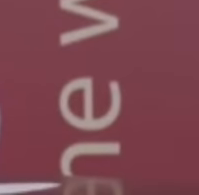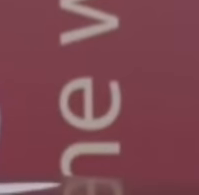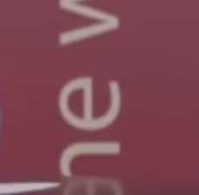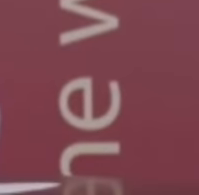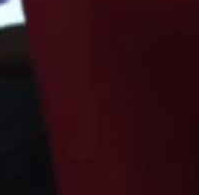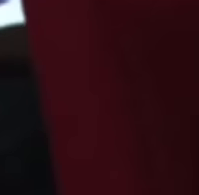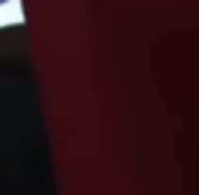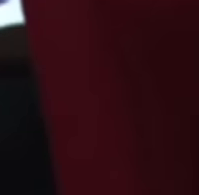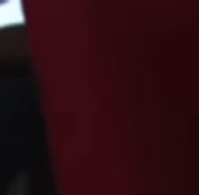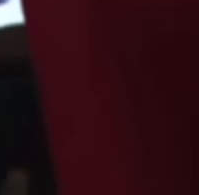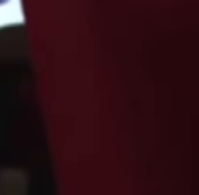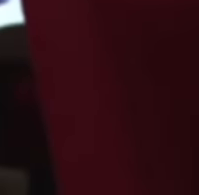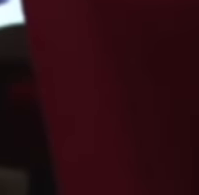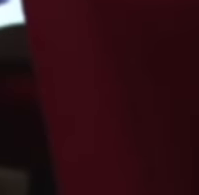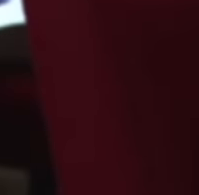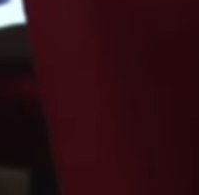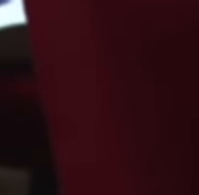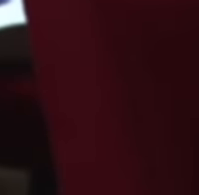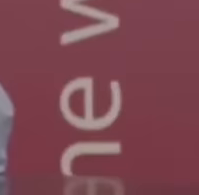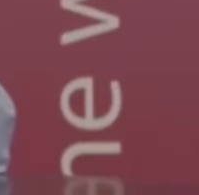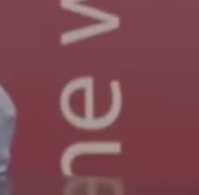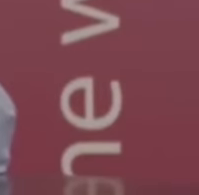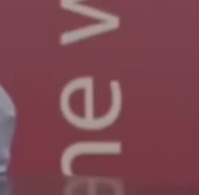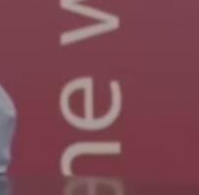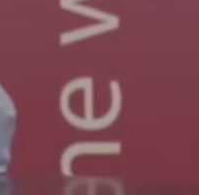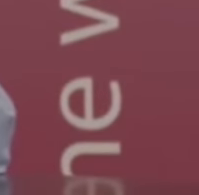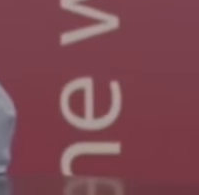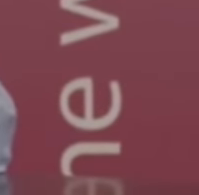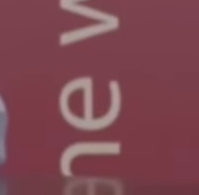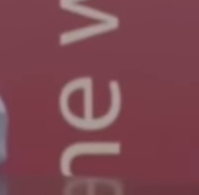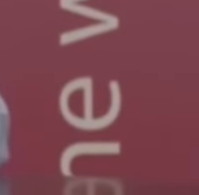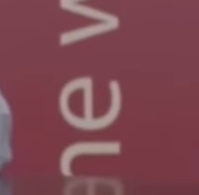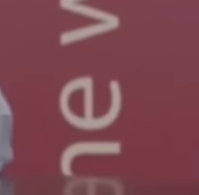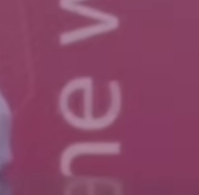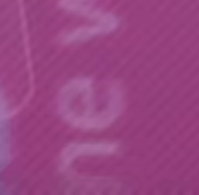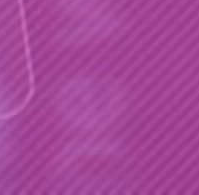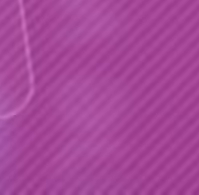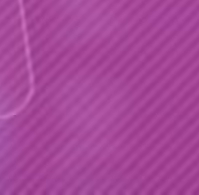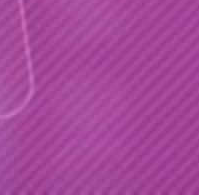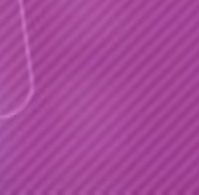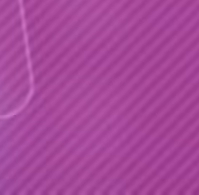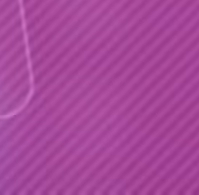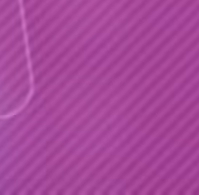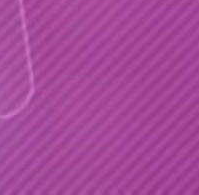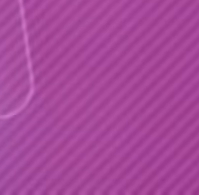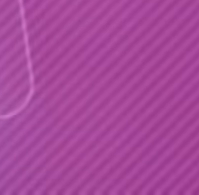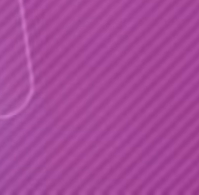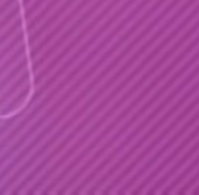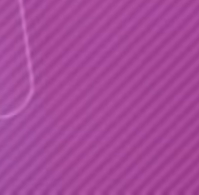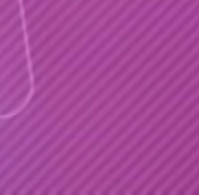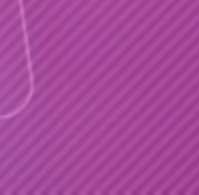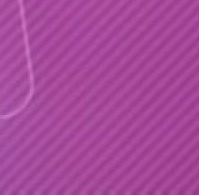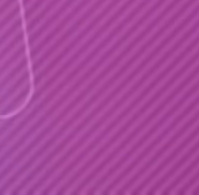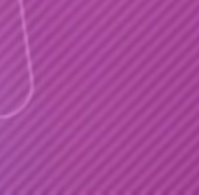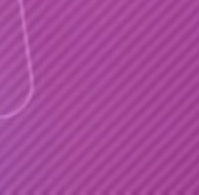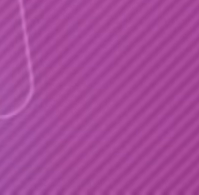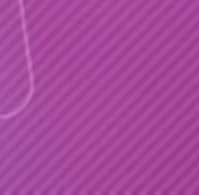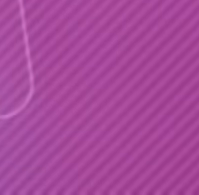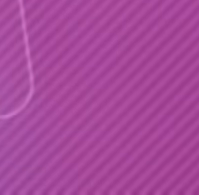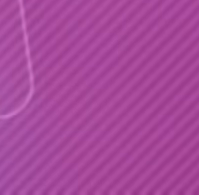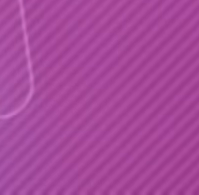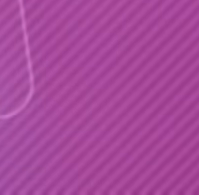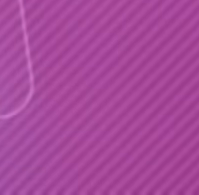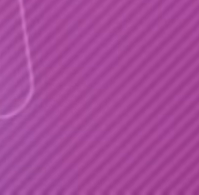alguma coisa do qual nós somos parte. O Rabino Newton Bonder traz reflexões para produzir uma sociedade